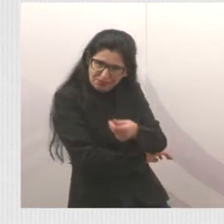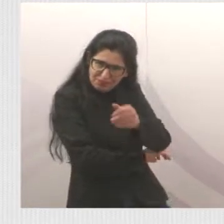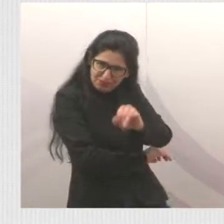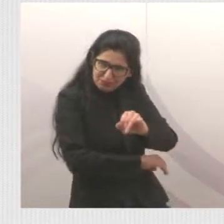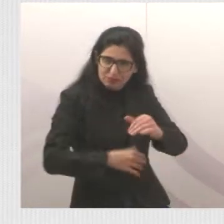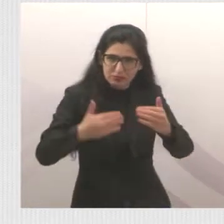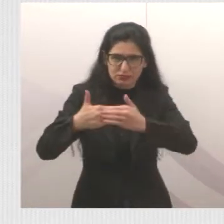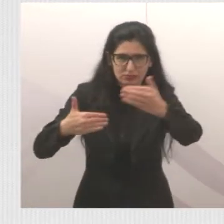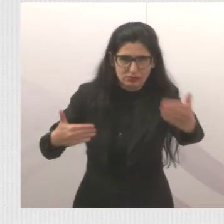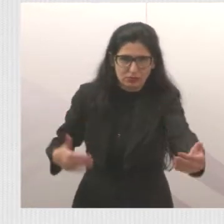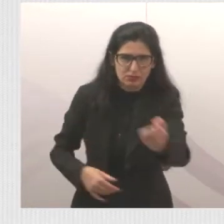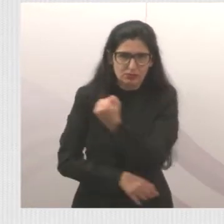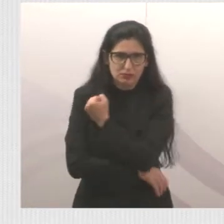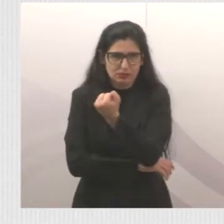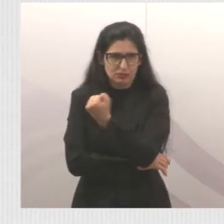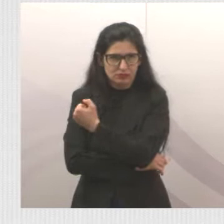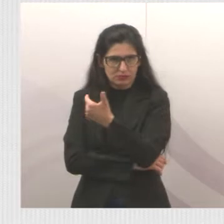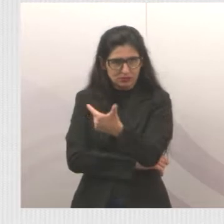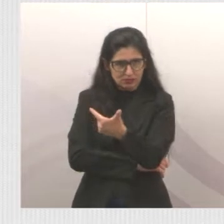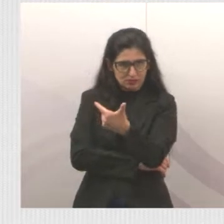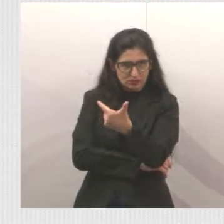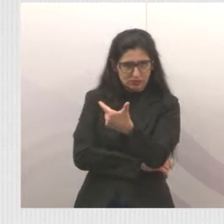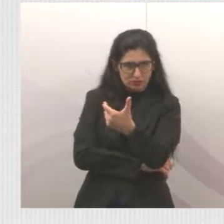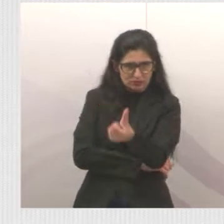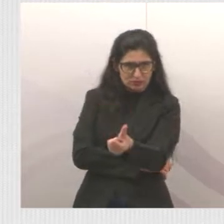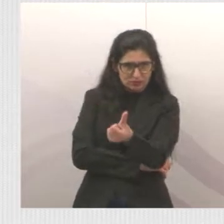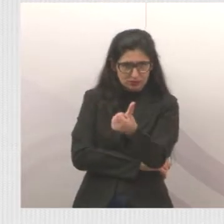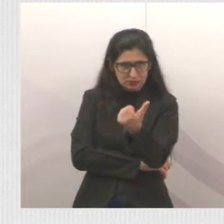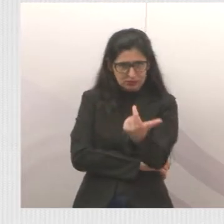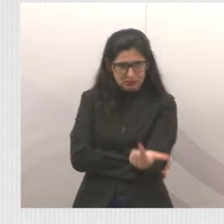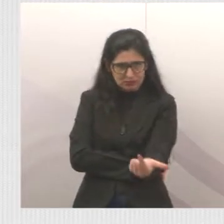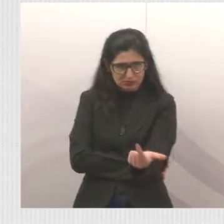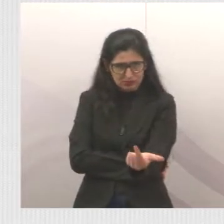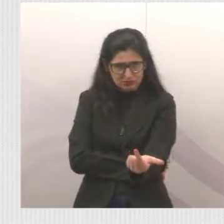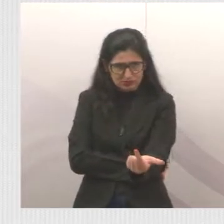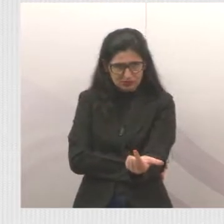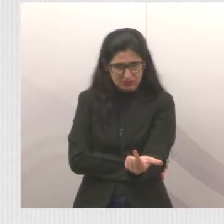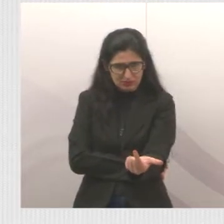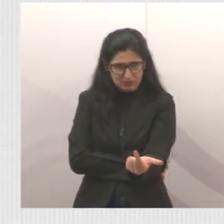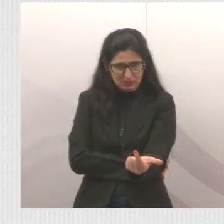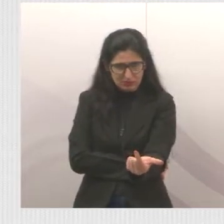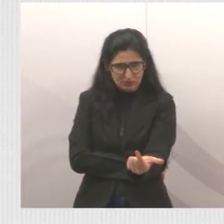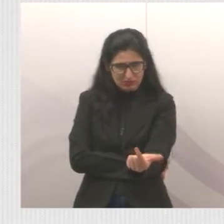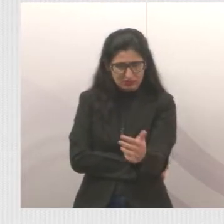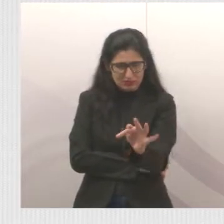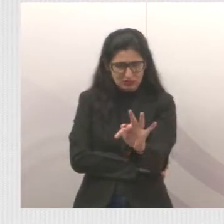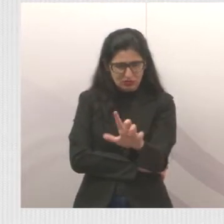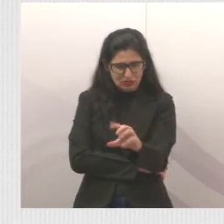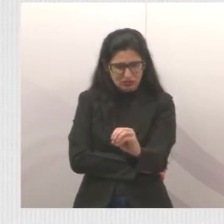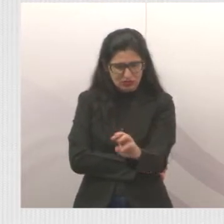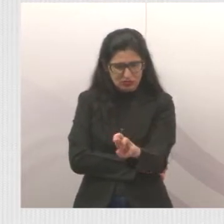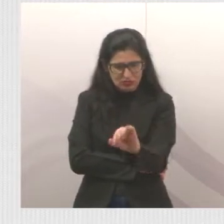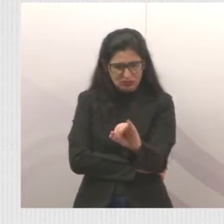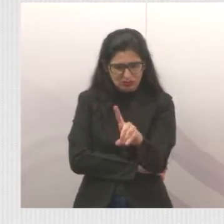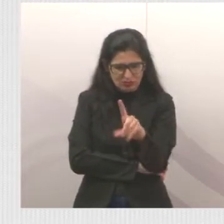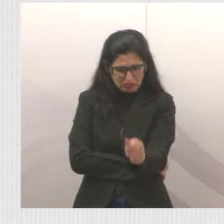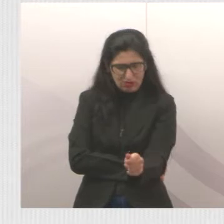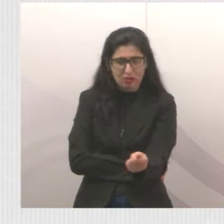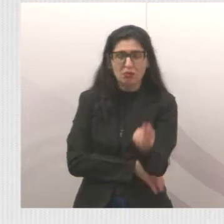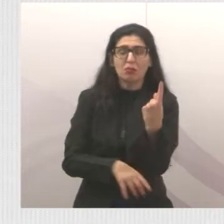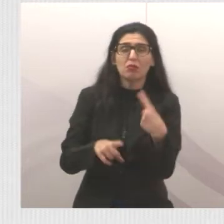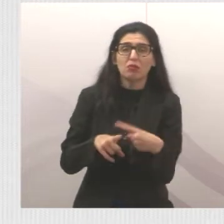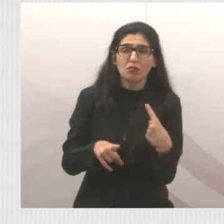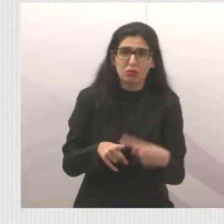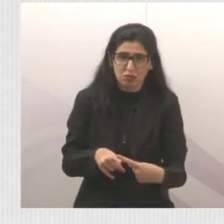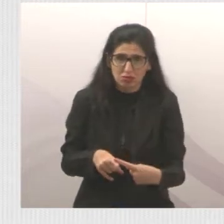em frente ao número 262, no bairro Jardim Frórdia. Por que que está lá?